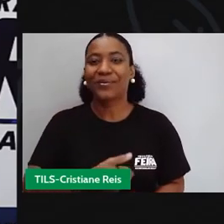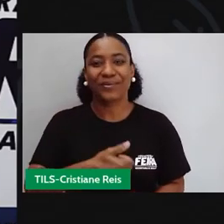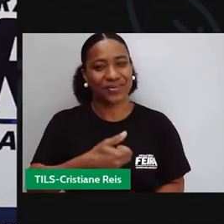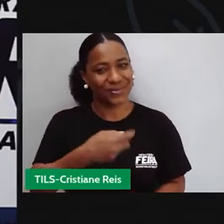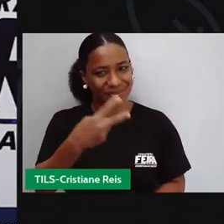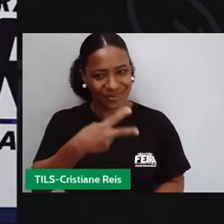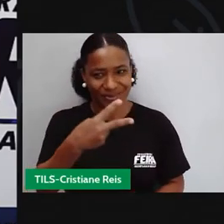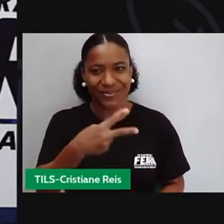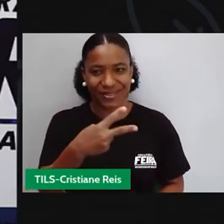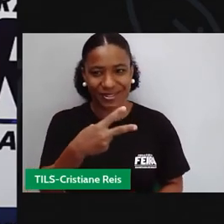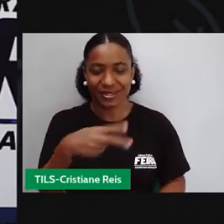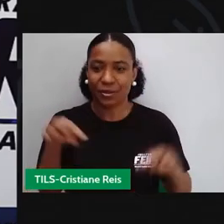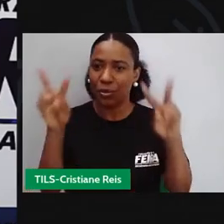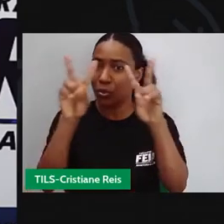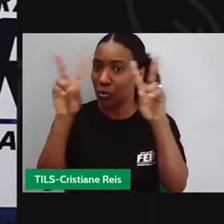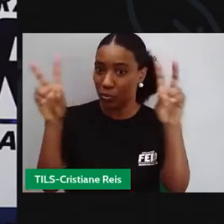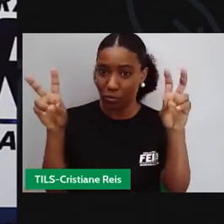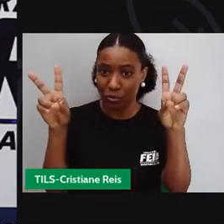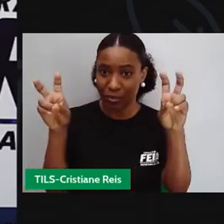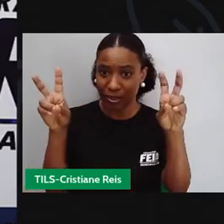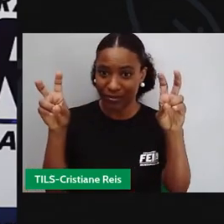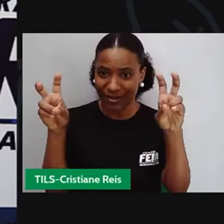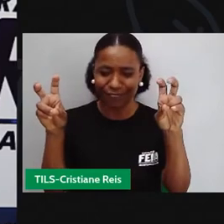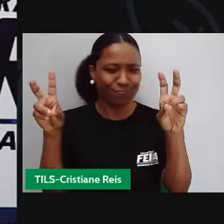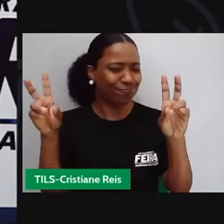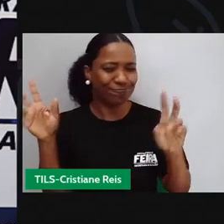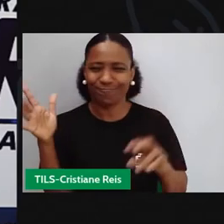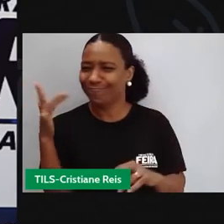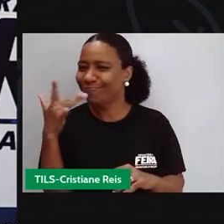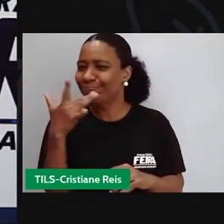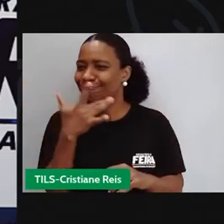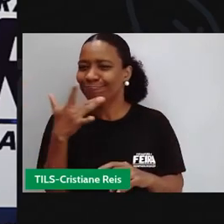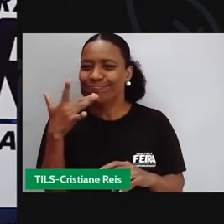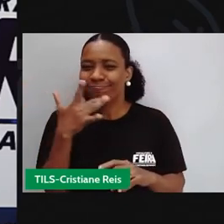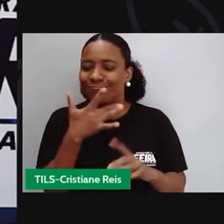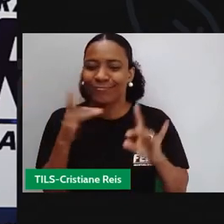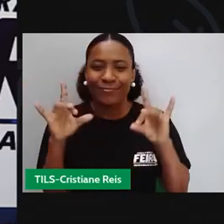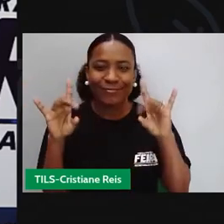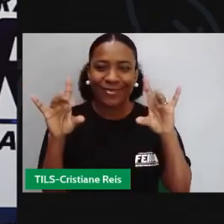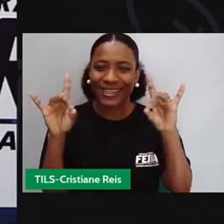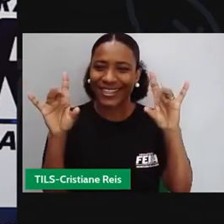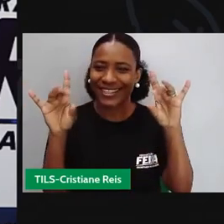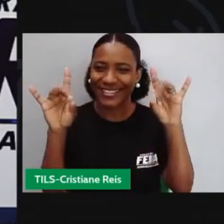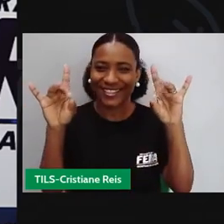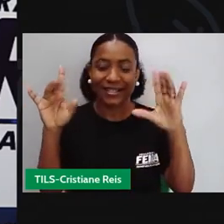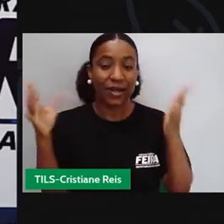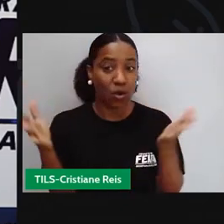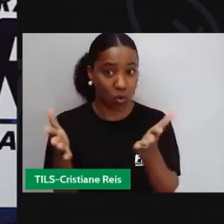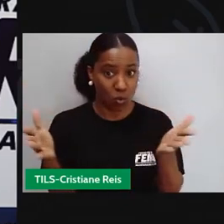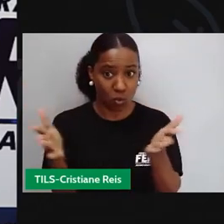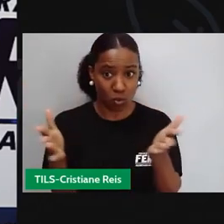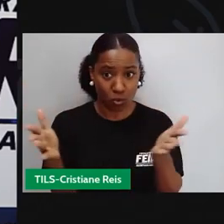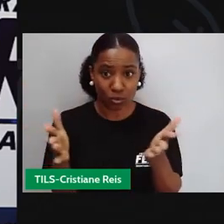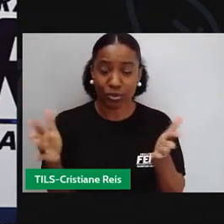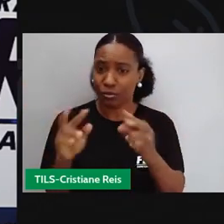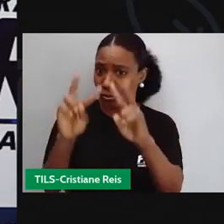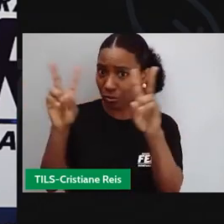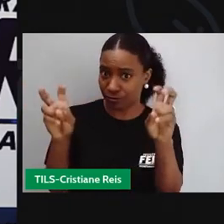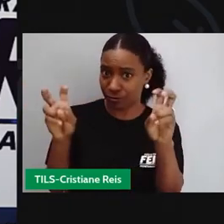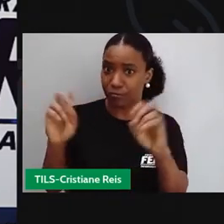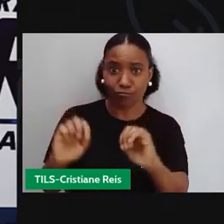é um tema muito gostoso. Hoje na verdade nós vamos comemorar o nosso São João.